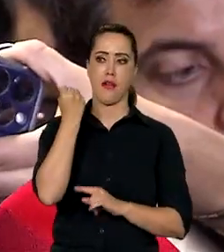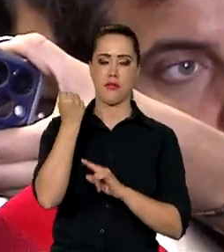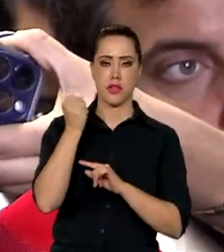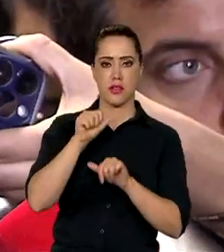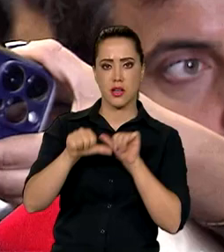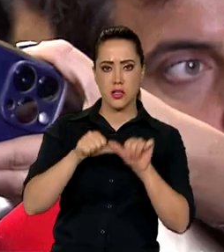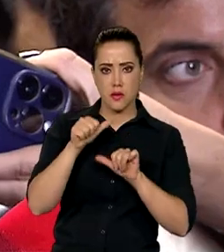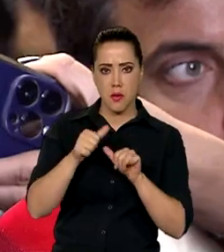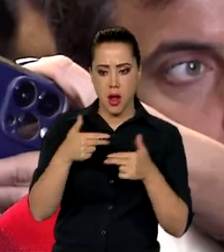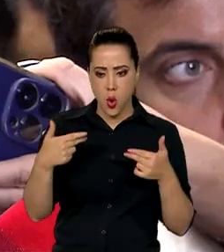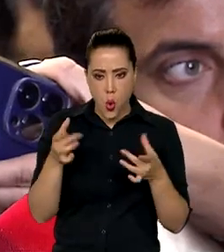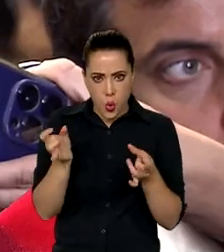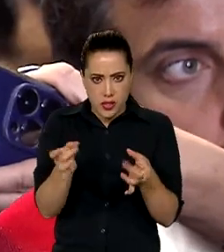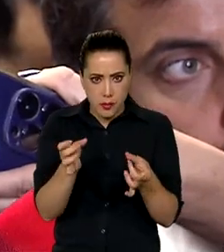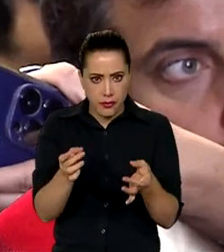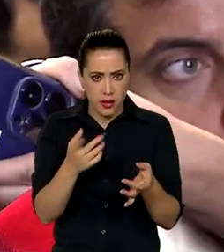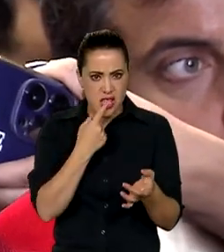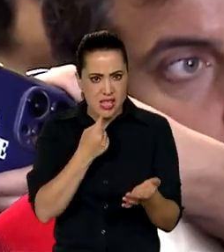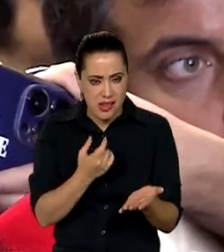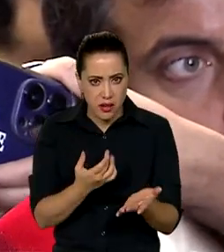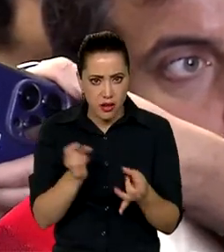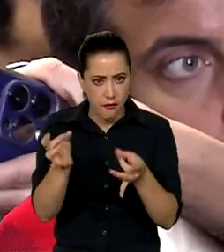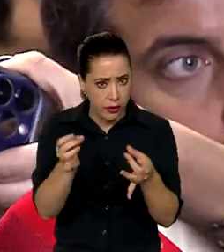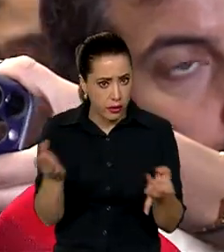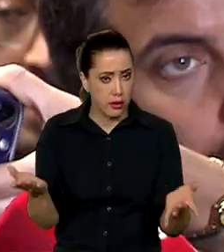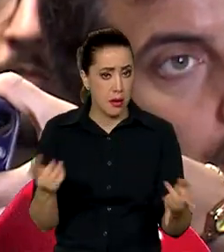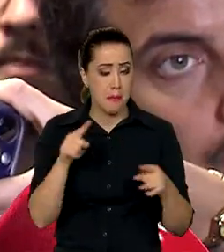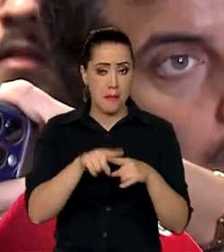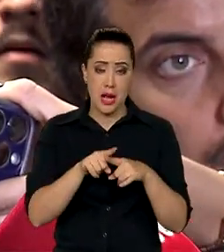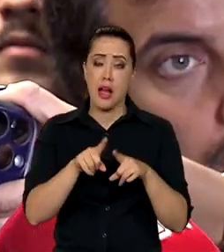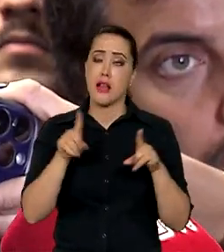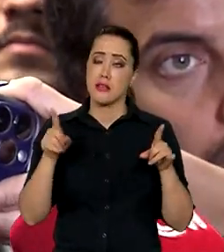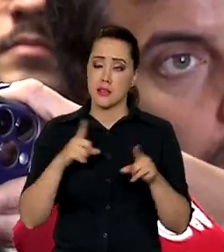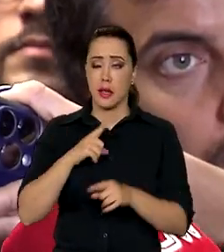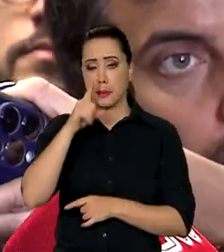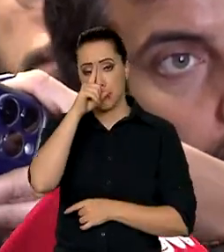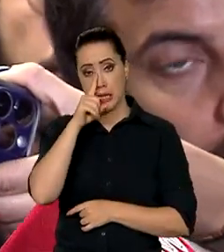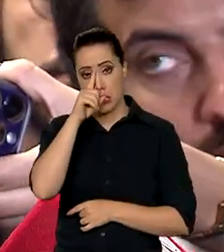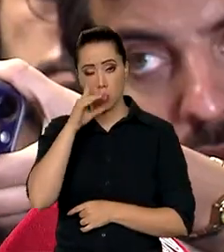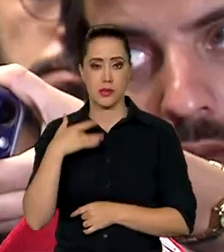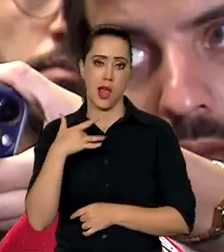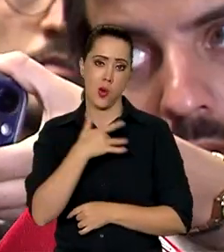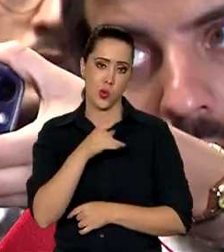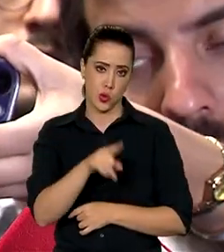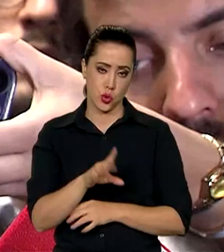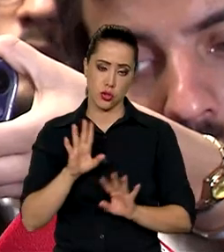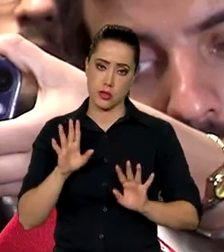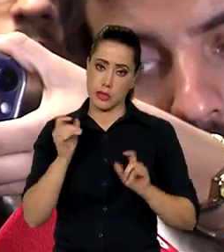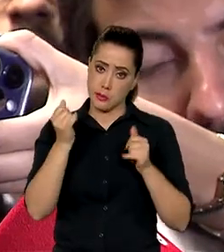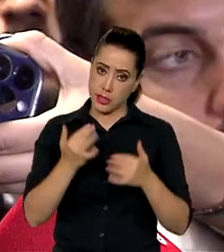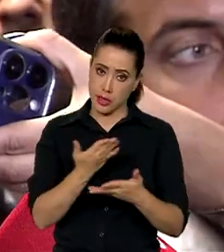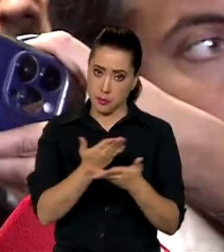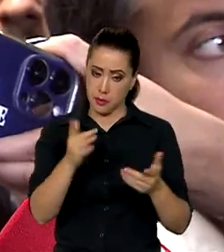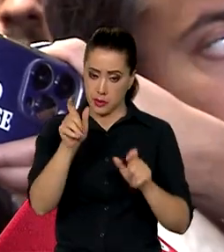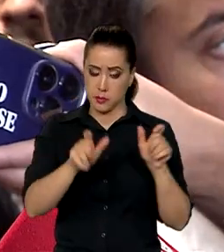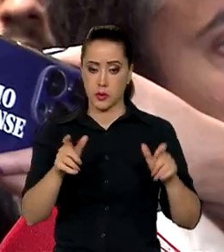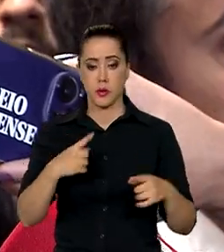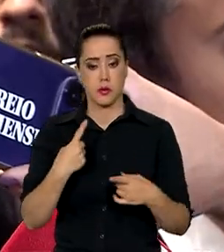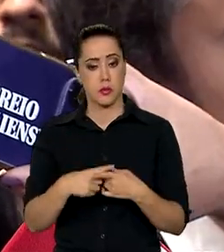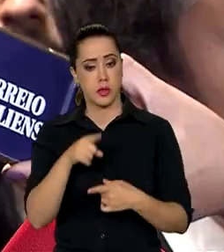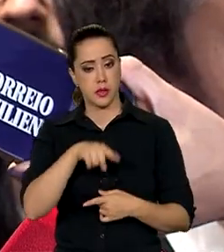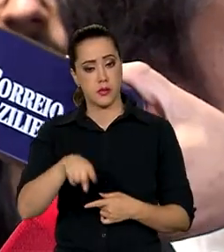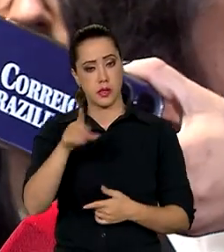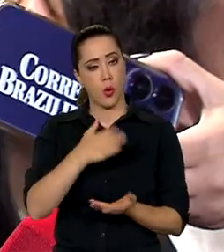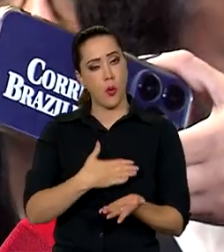transformar isso num produto a ser vendido, mas tem um risco sanitário relacionado a isso. Eu quero explicar para as pessoas isso. Porque quando